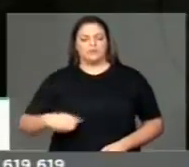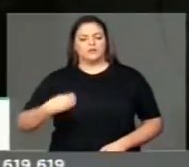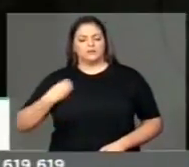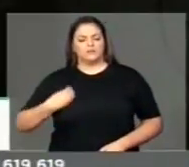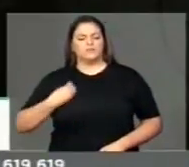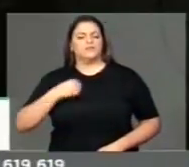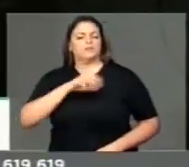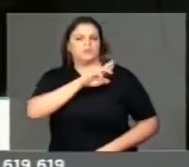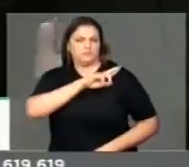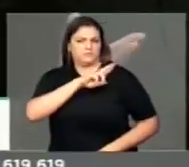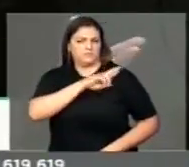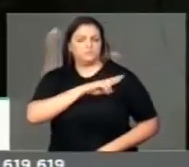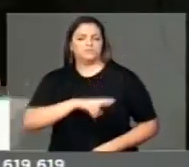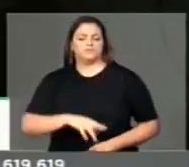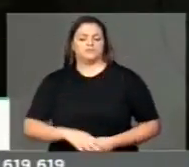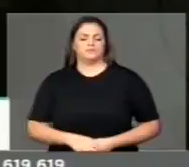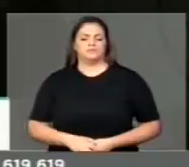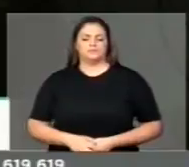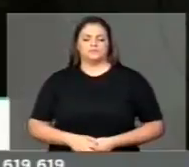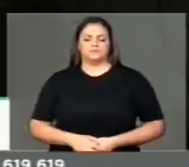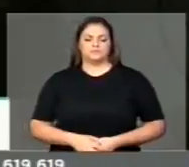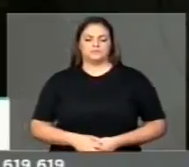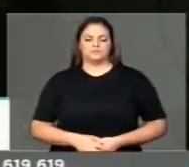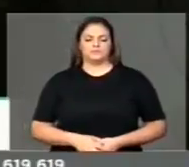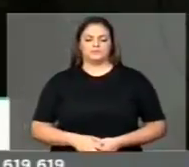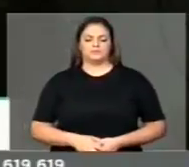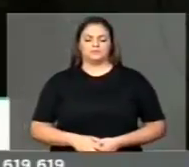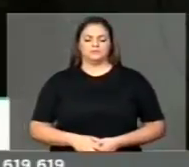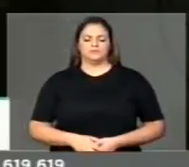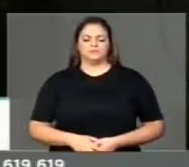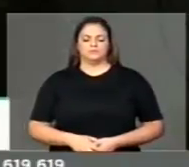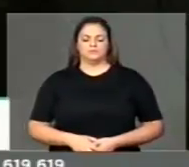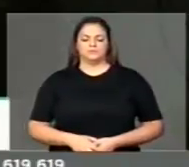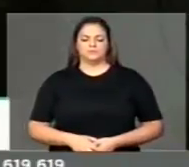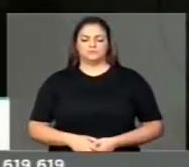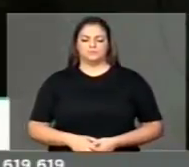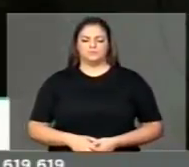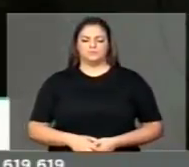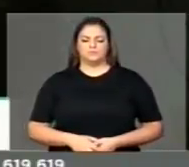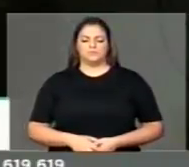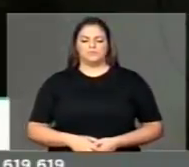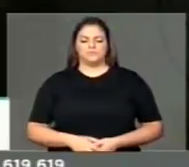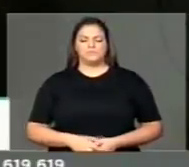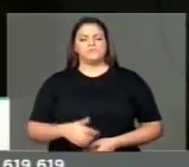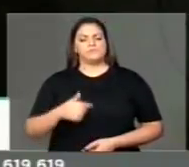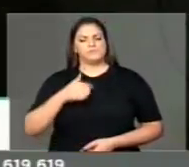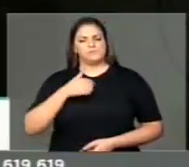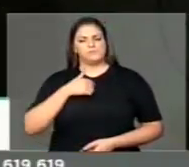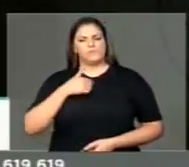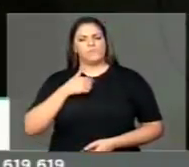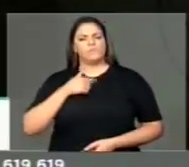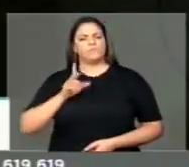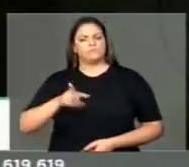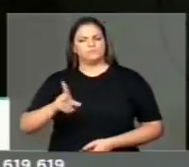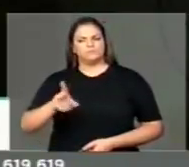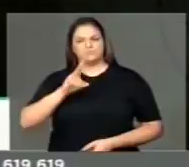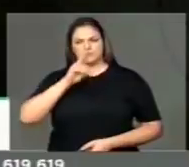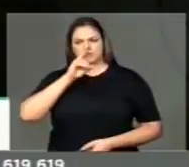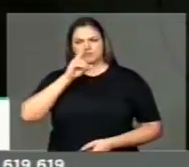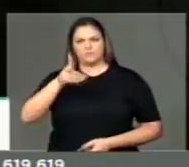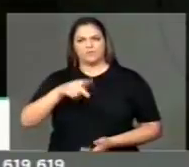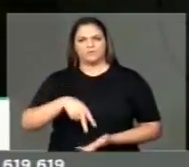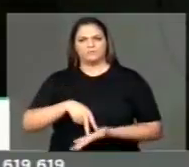responsáveis por isso. Eu seguirei sempre muito forte na minha determinação